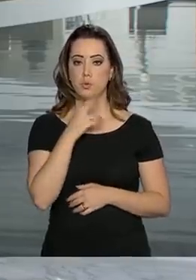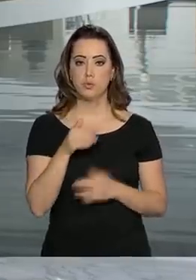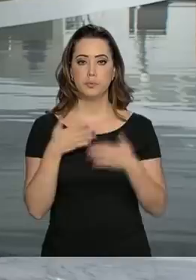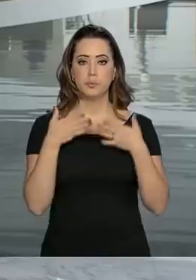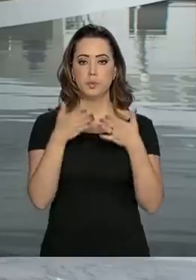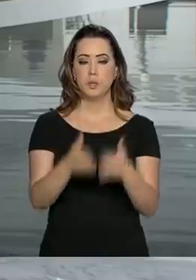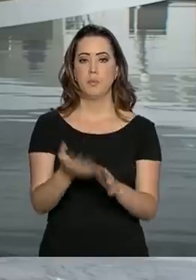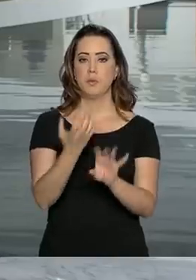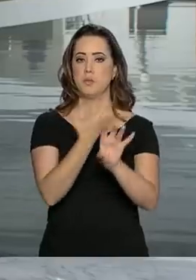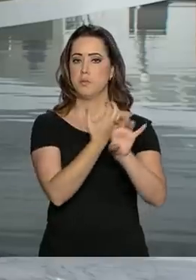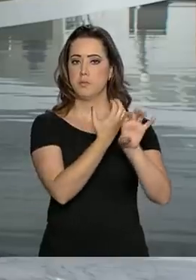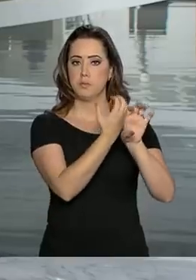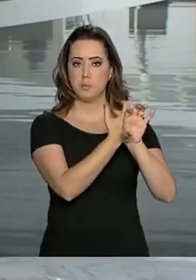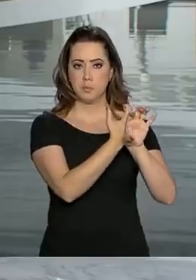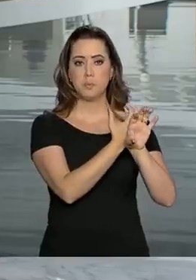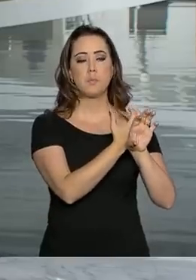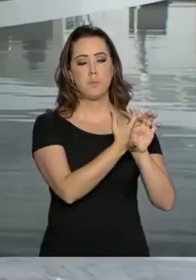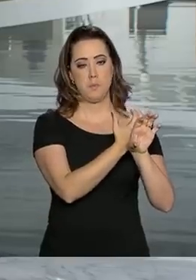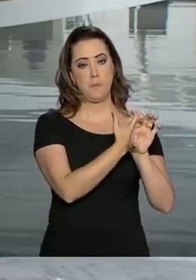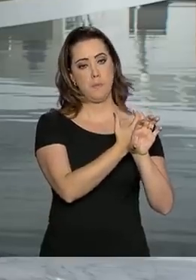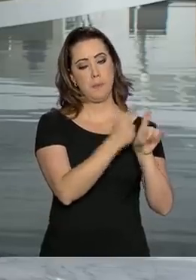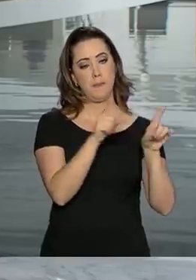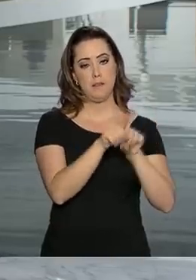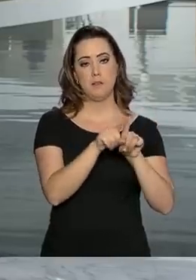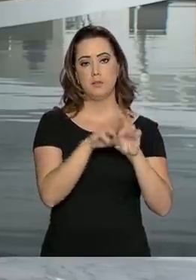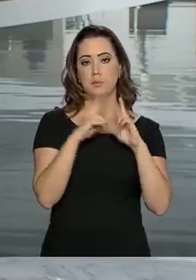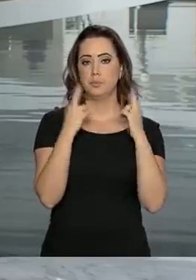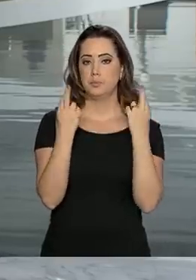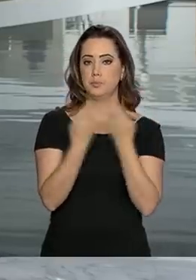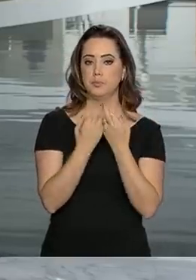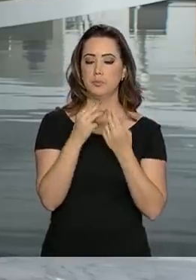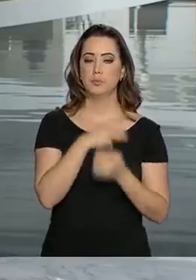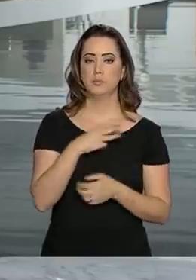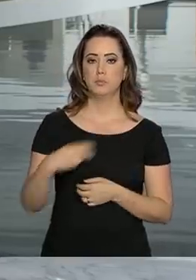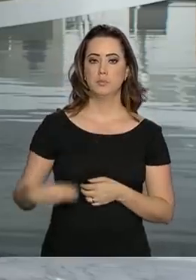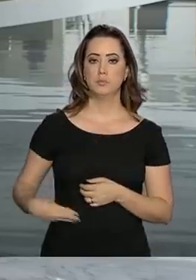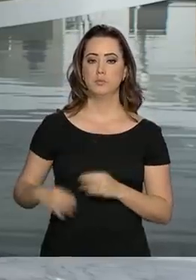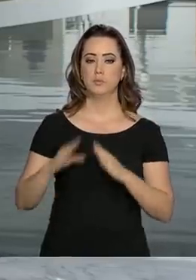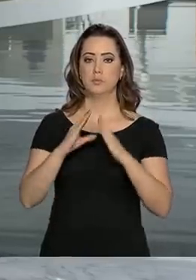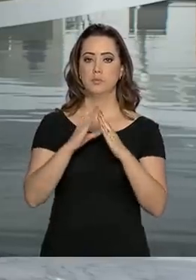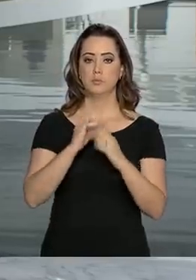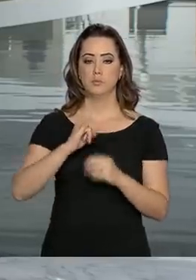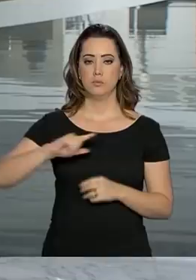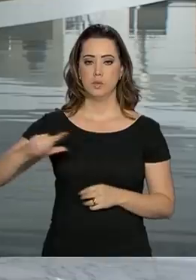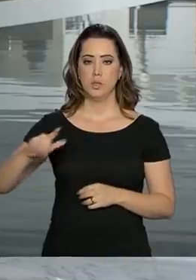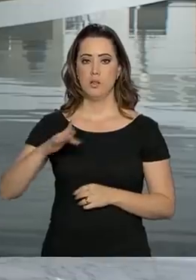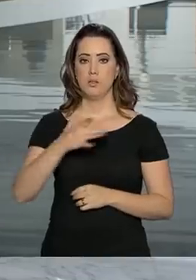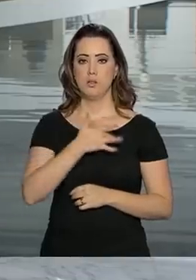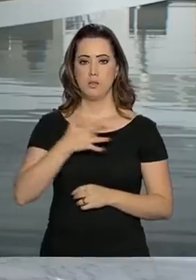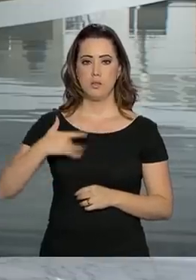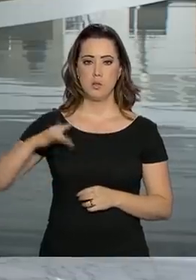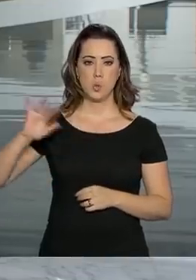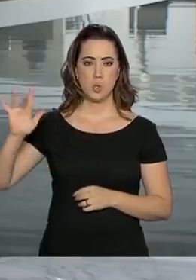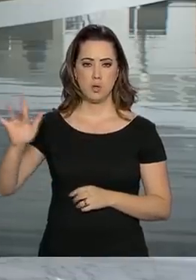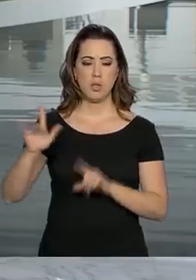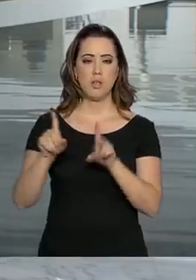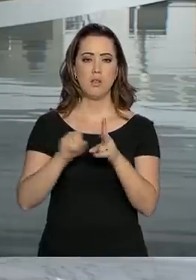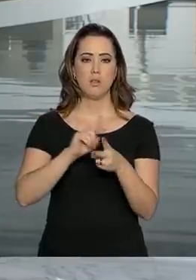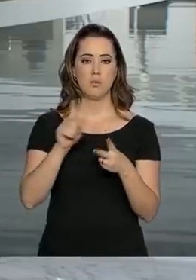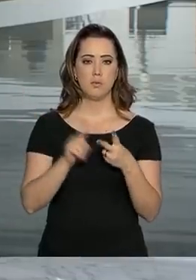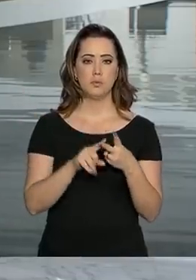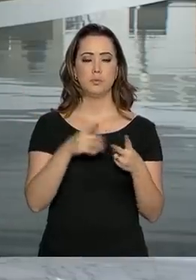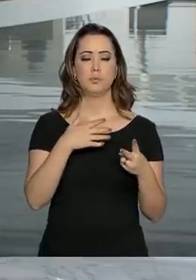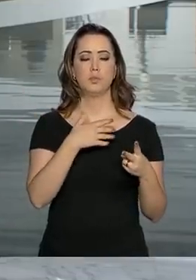de videoconferência. Também estão nessa reunião os ministros da Casa Civil, Onyx Lorenzoni, da Justiça e Segurança